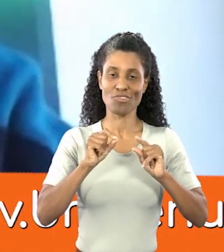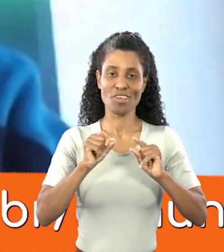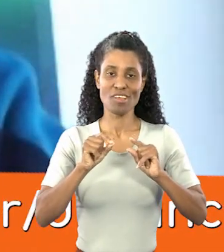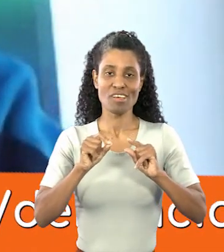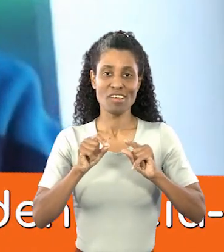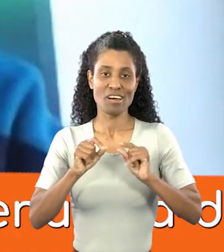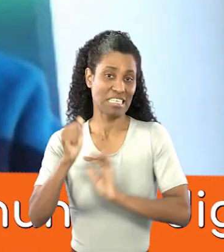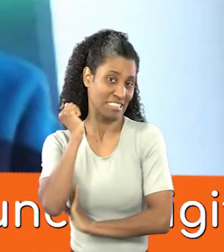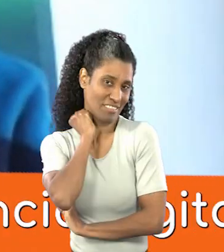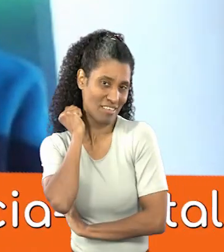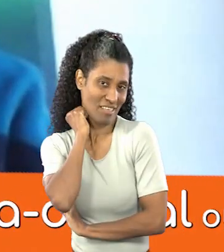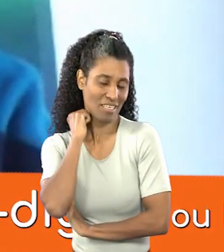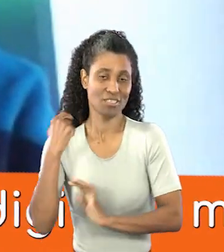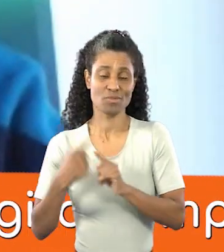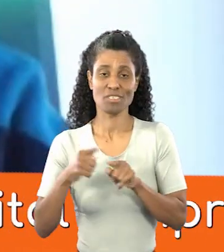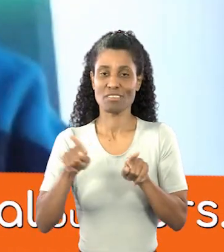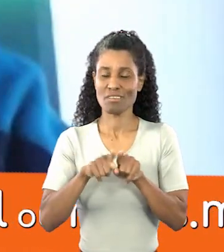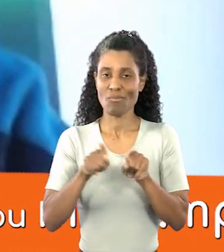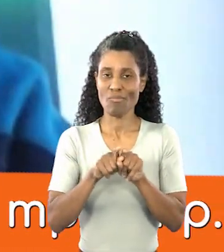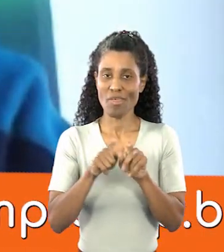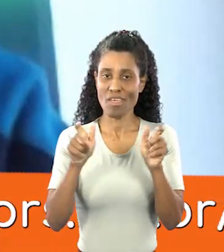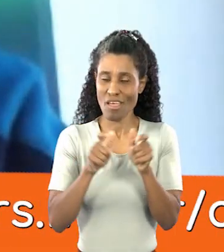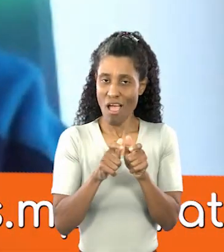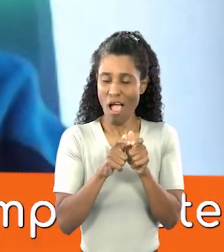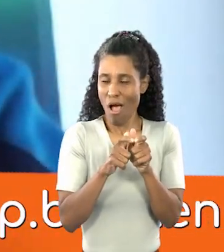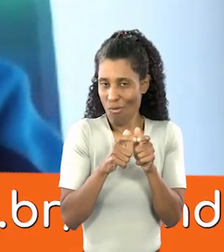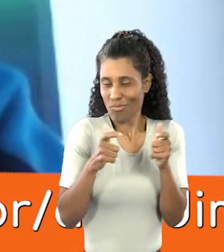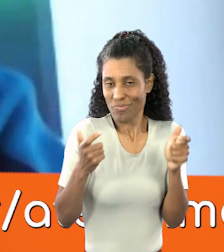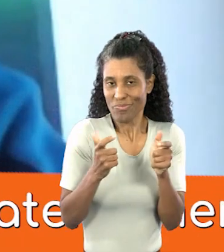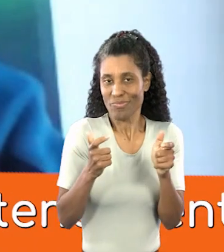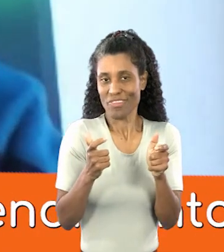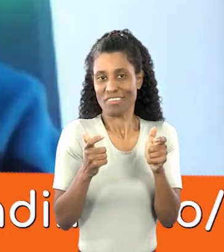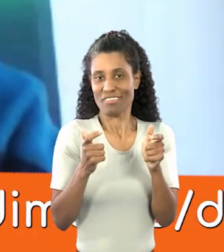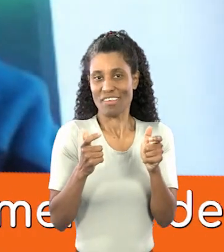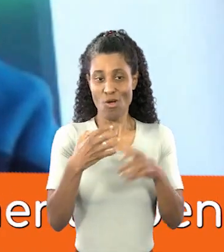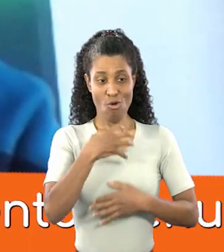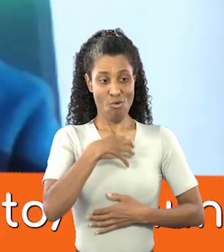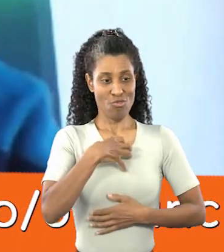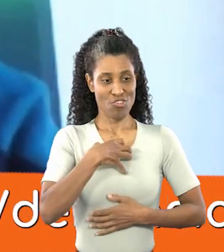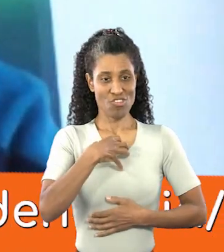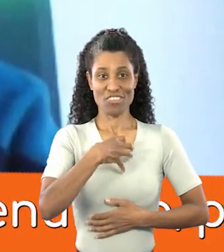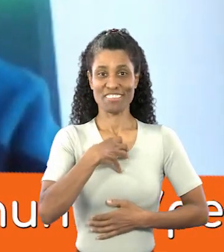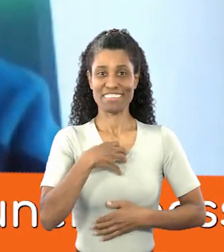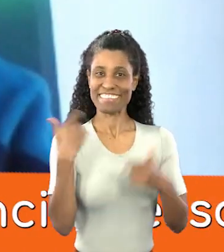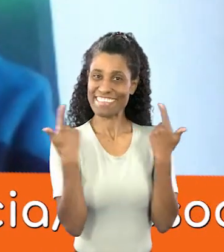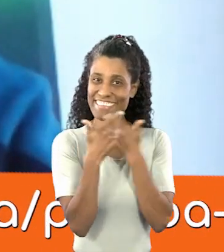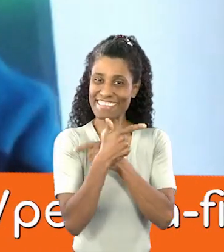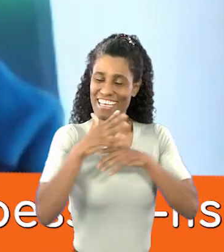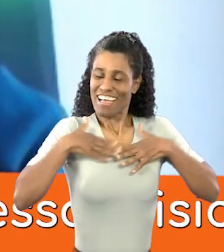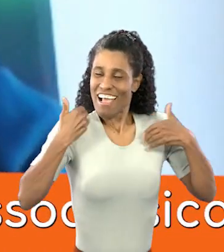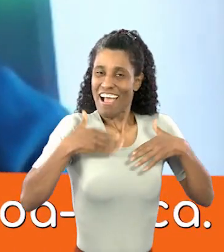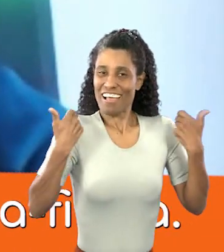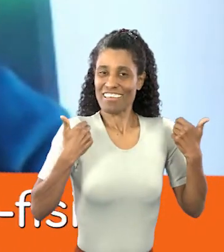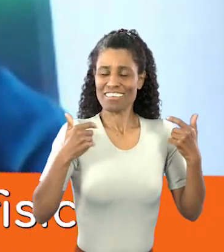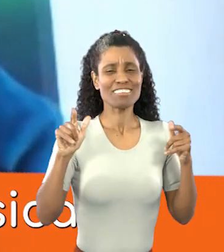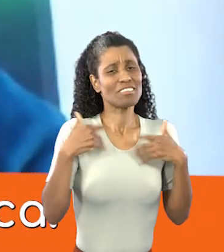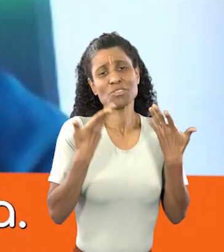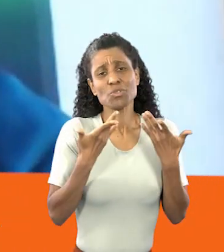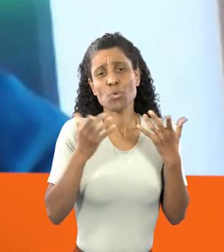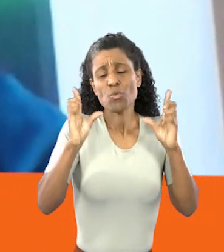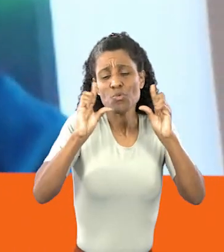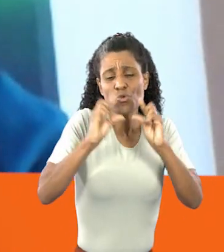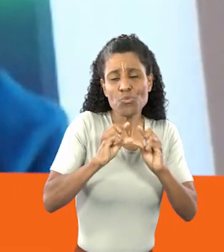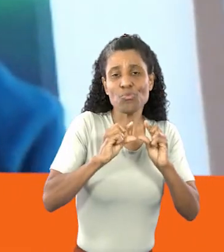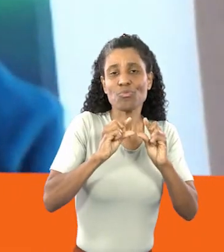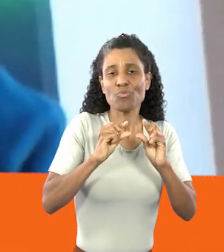também aumenta a serotonina e a dopamina, que no organismo que diminui a